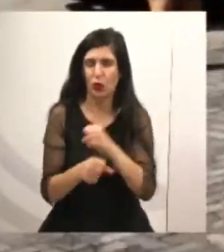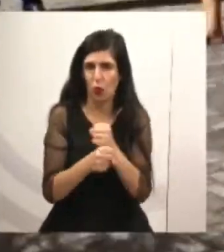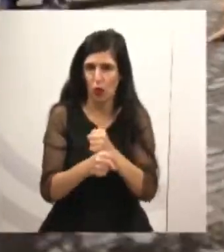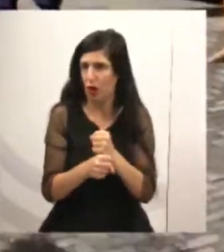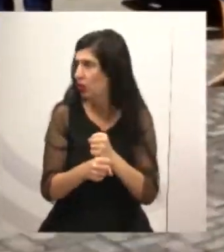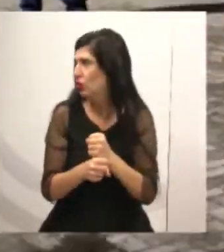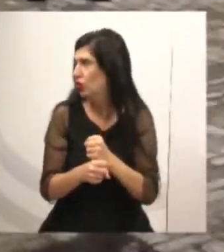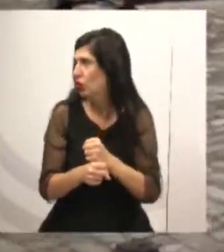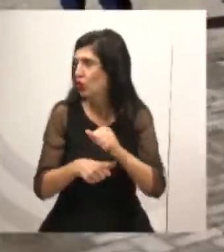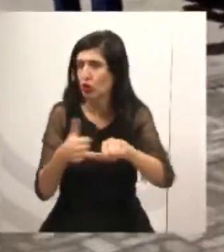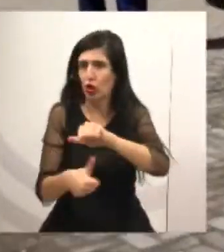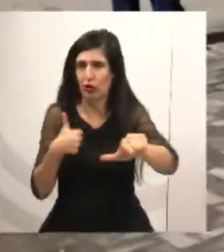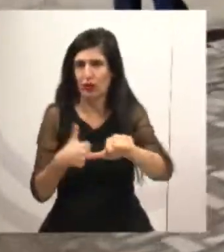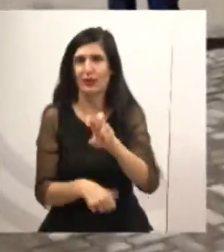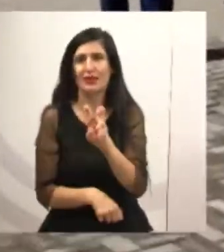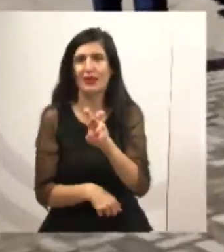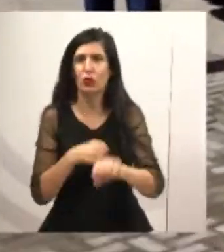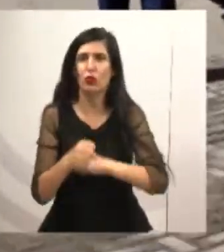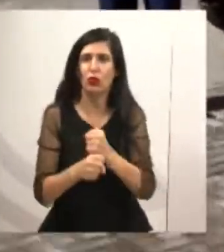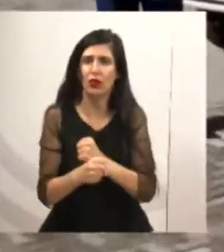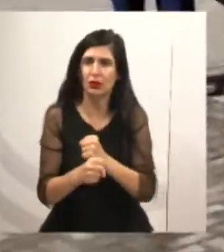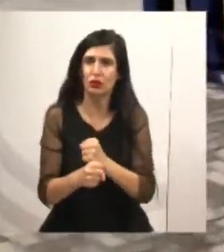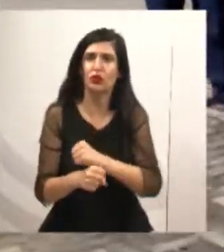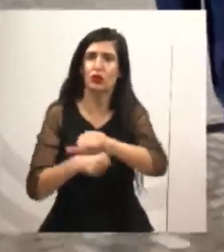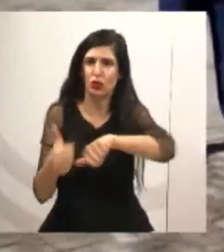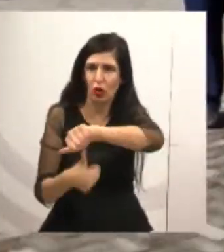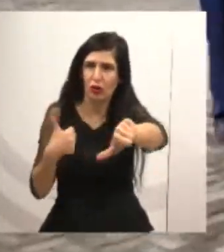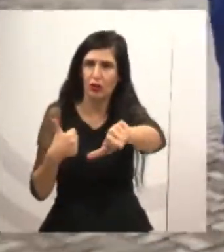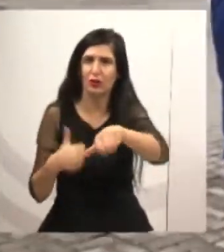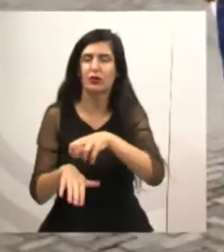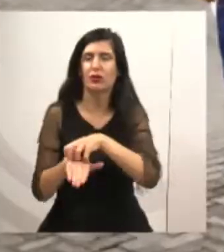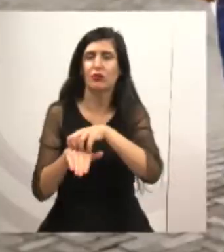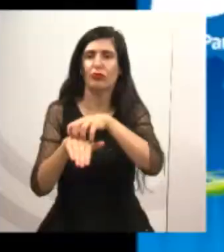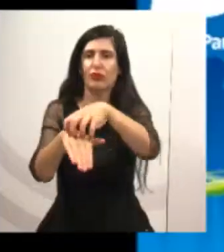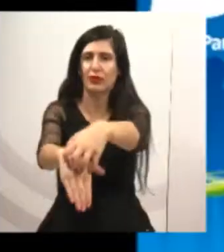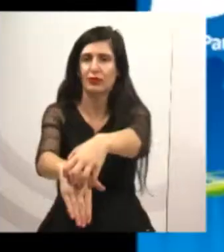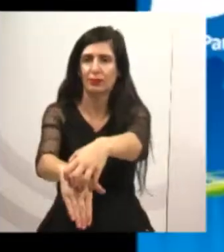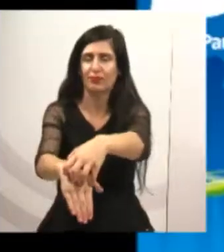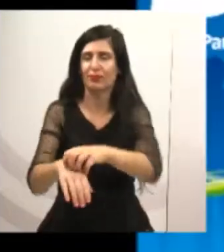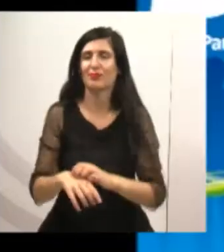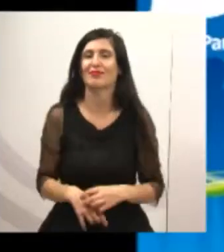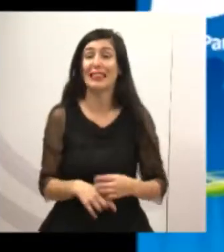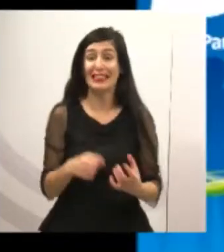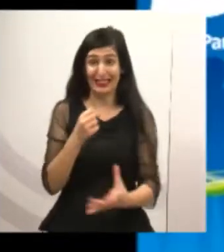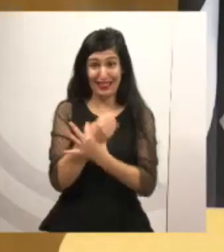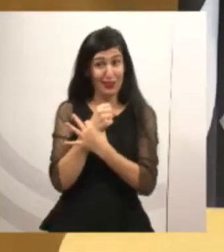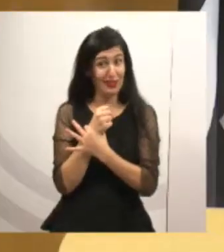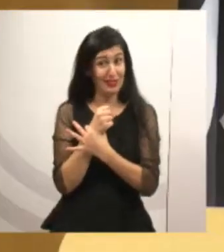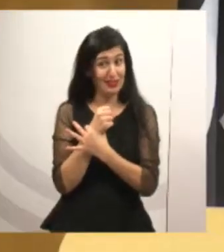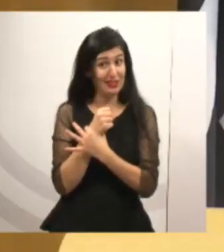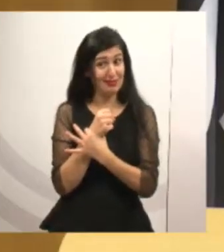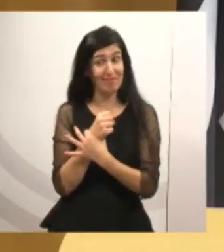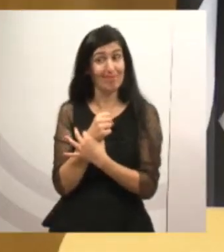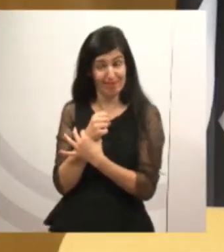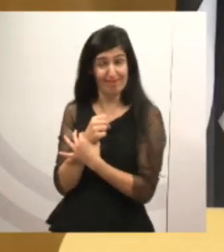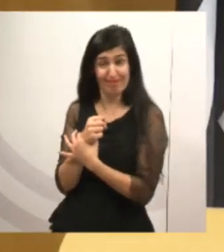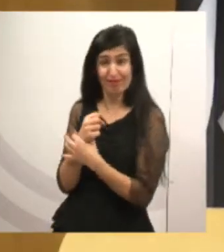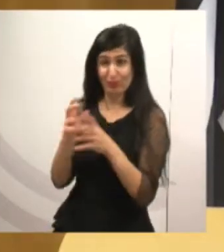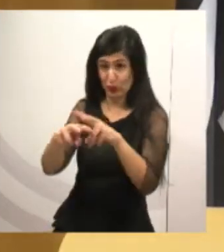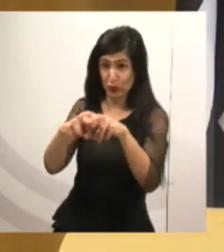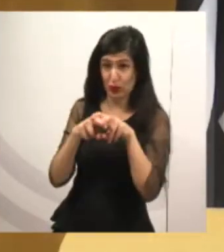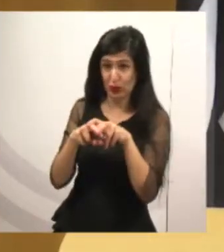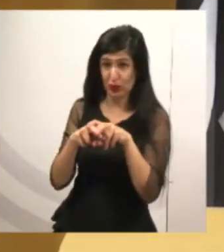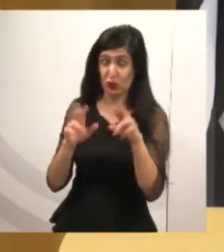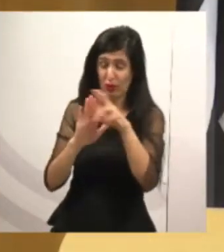uma qualidade de vida melhor para os usuários e também segurança. E aqueles ali até com o acesso para